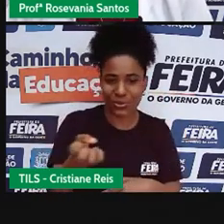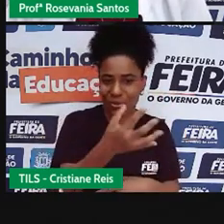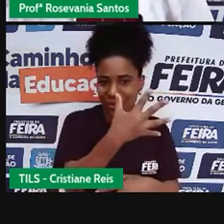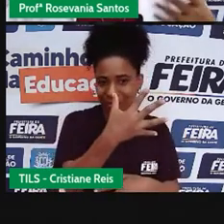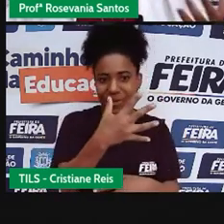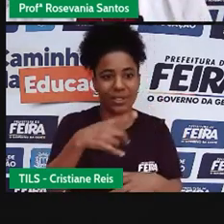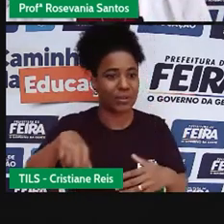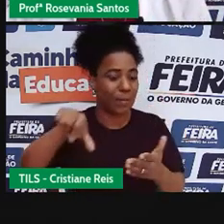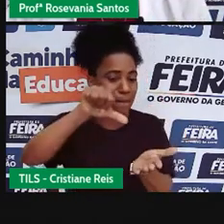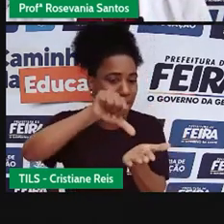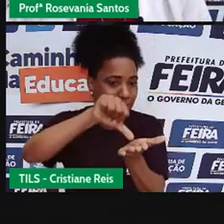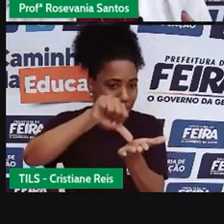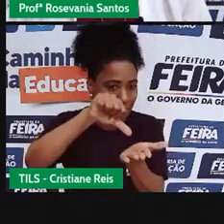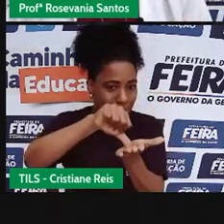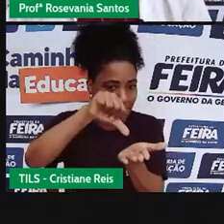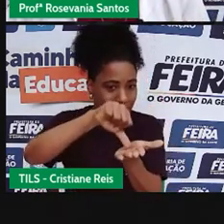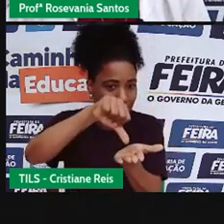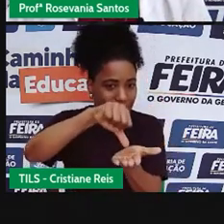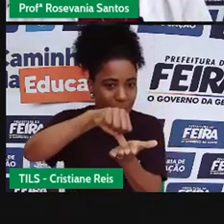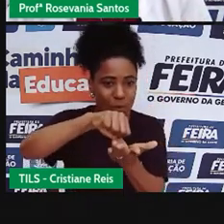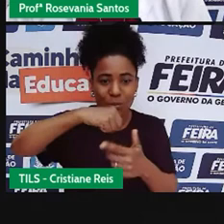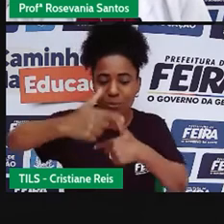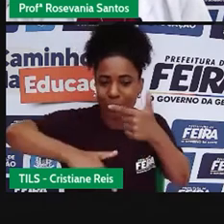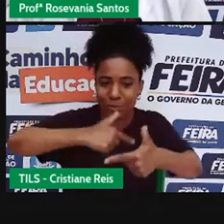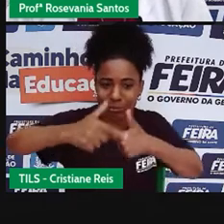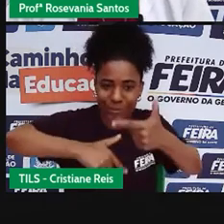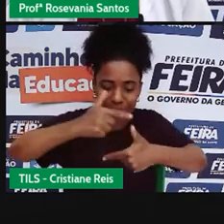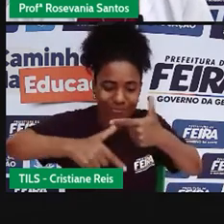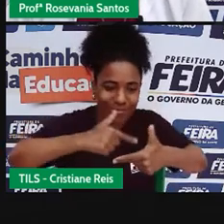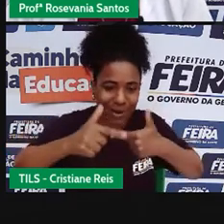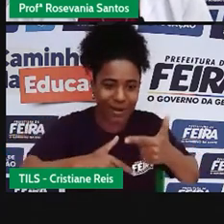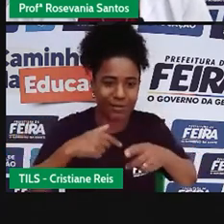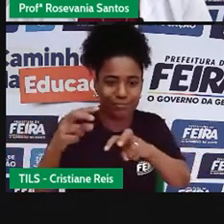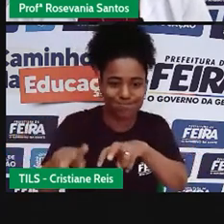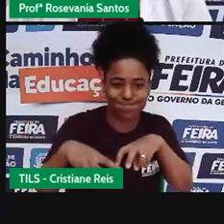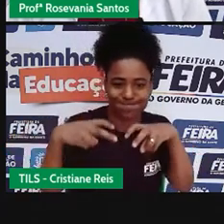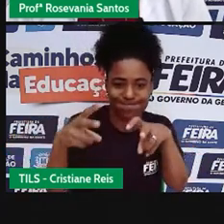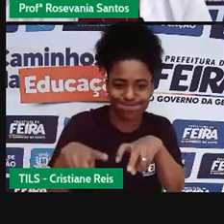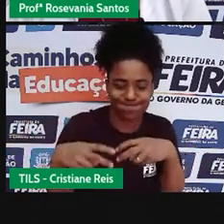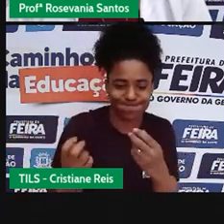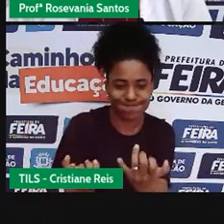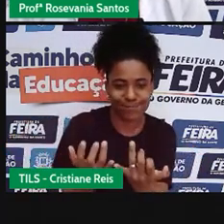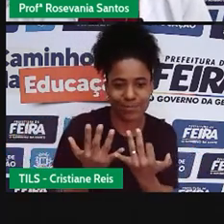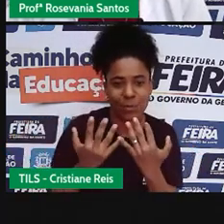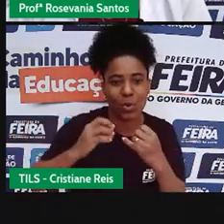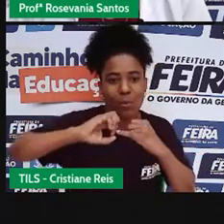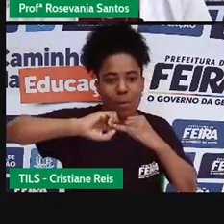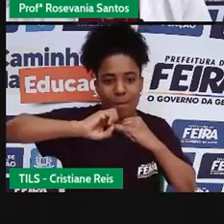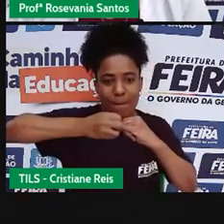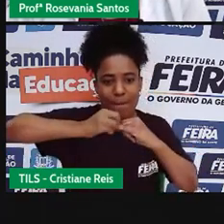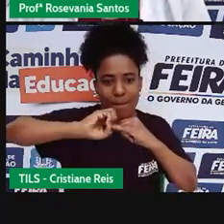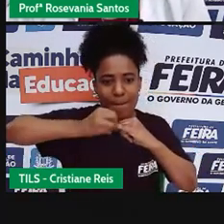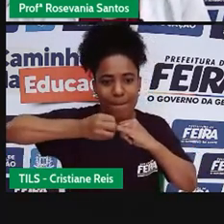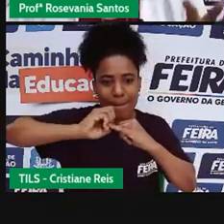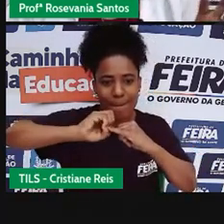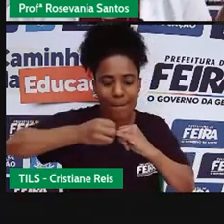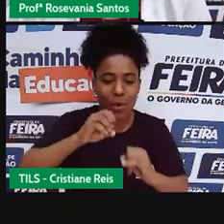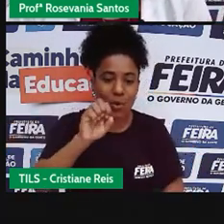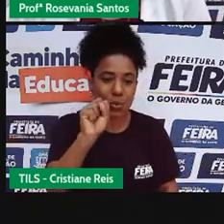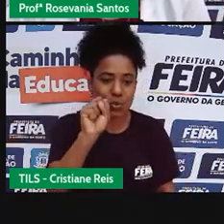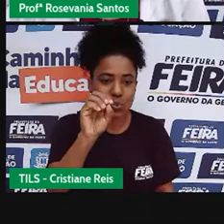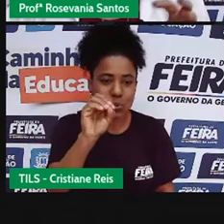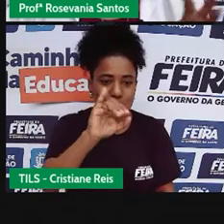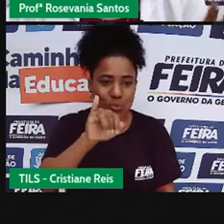ligado à produção agrícola, né, principalmente da soja e tudo, a criação de gado. Então,